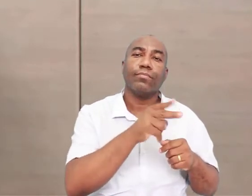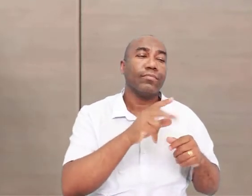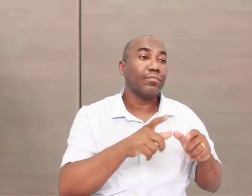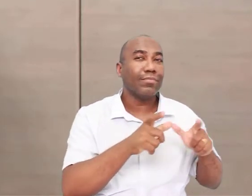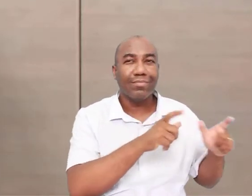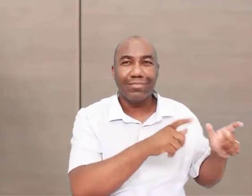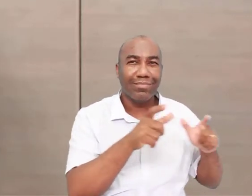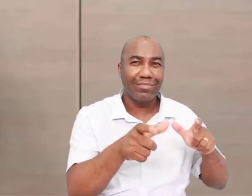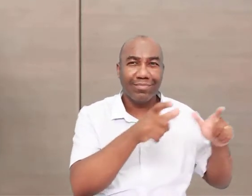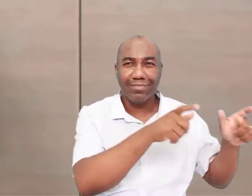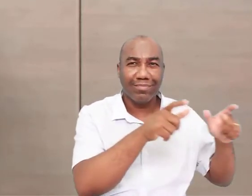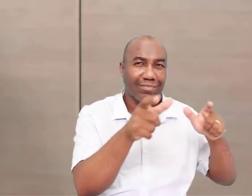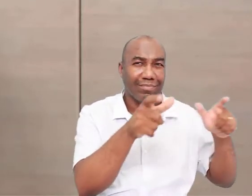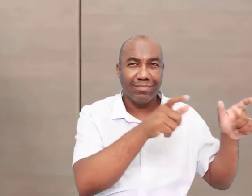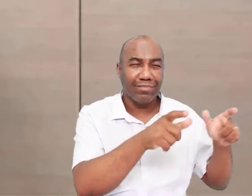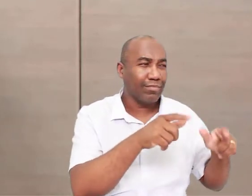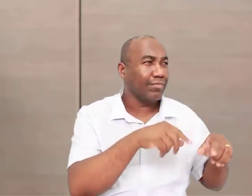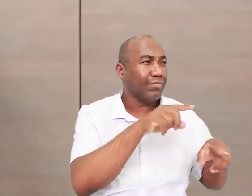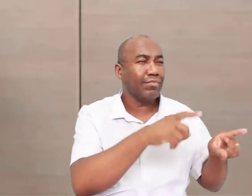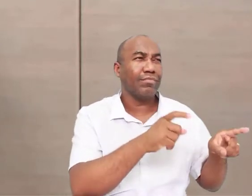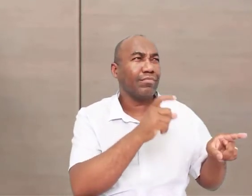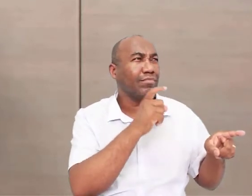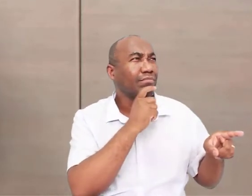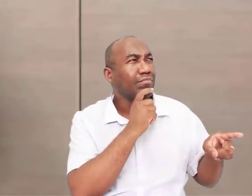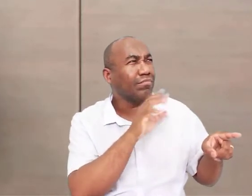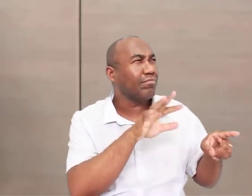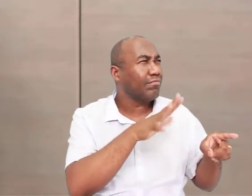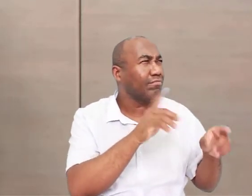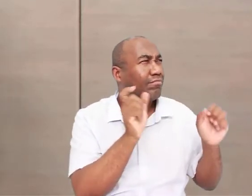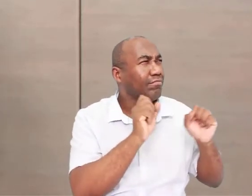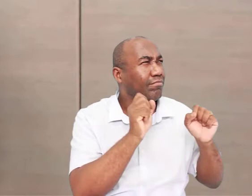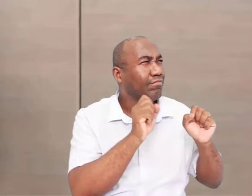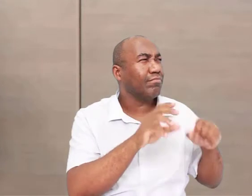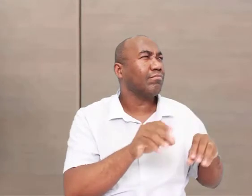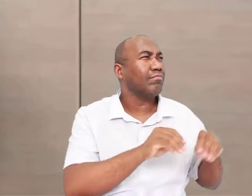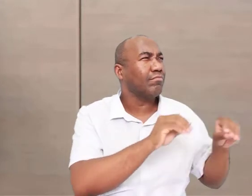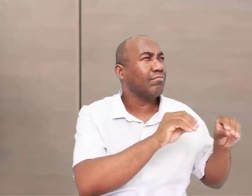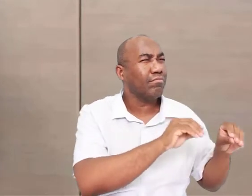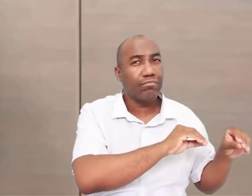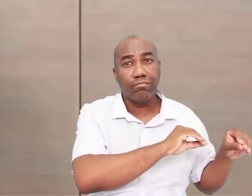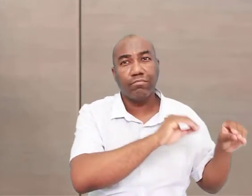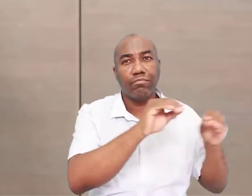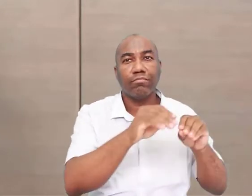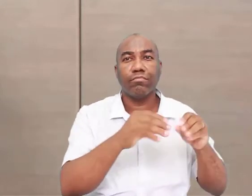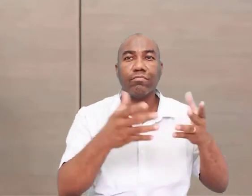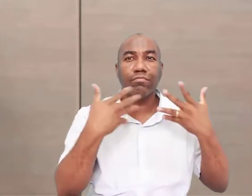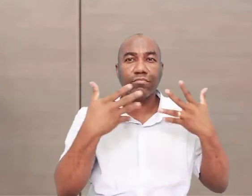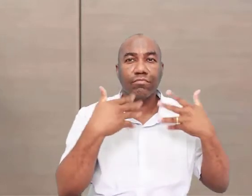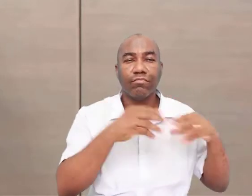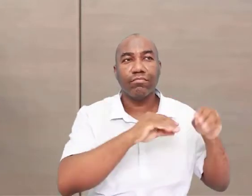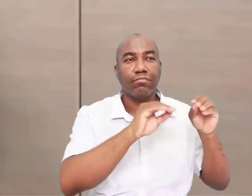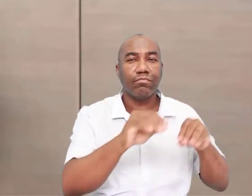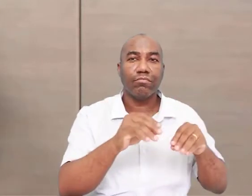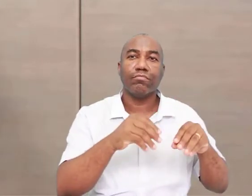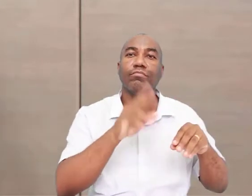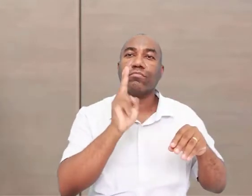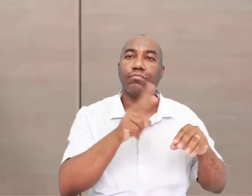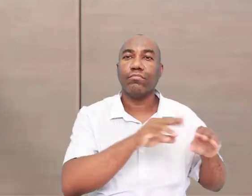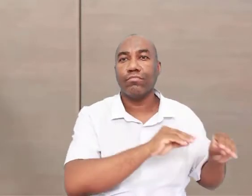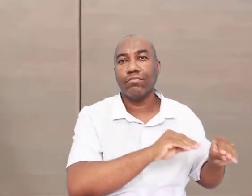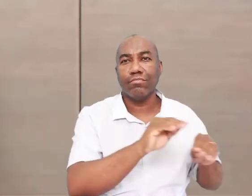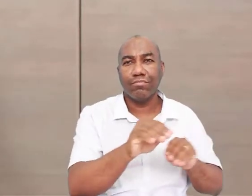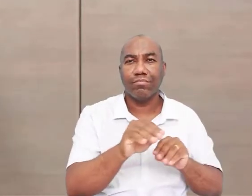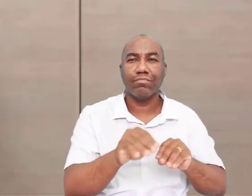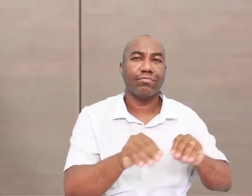lugares onde o clima fosse ameno, né? E eles viviam em busca de lugares onde tinha abundância de alimentos. Então, eles estavam